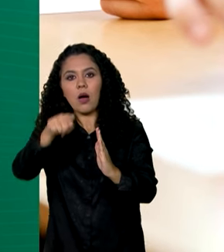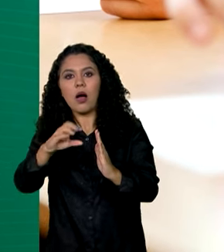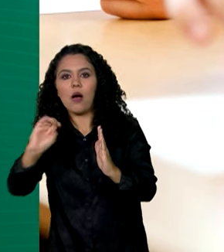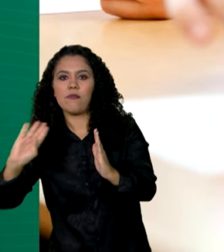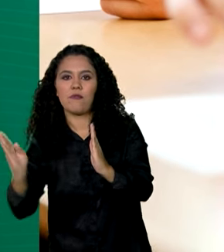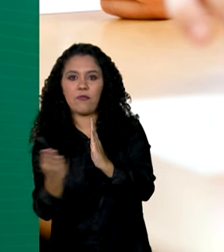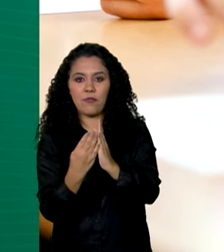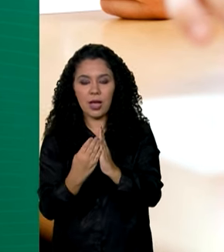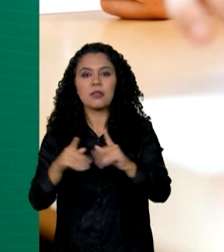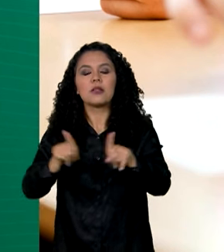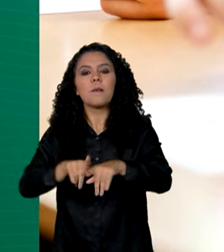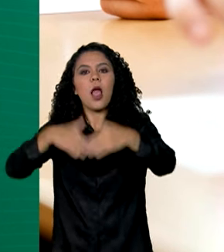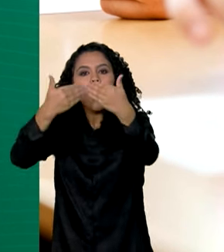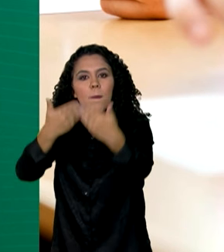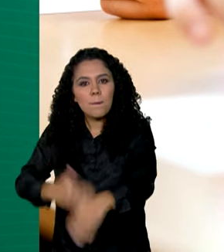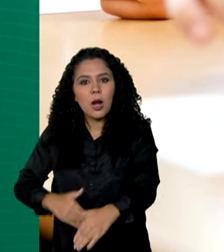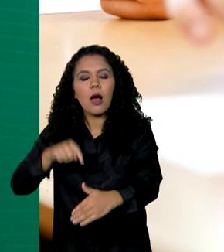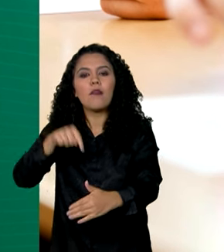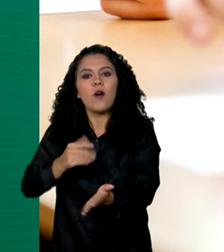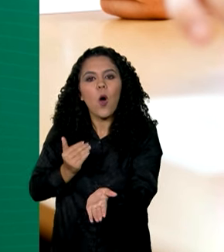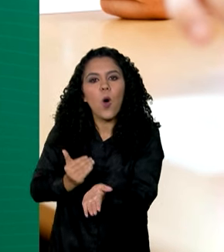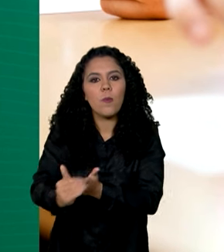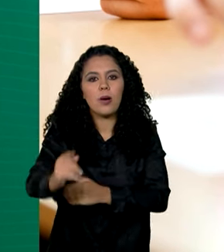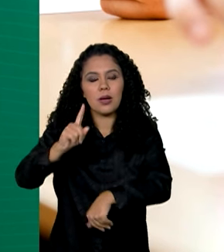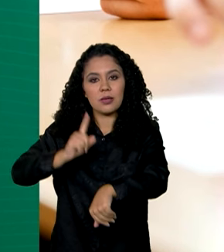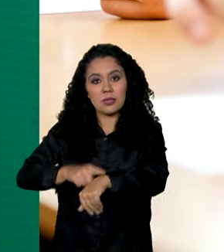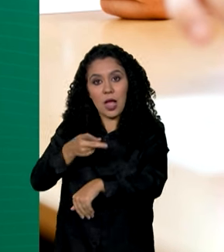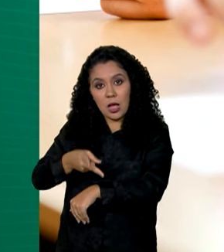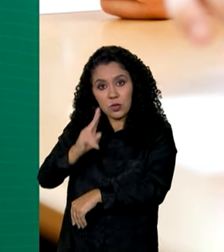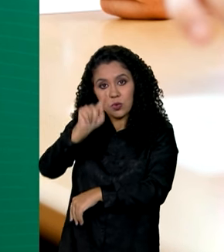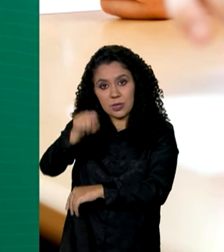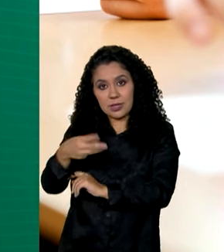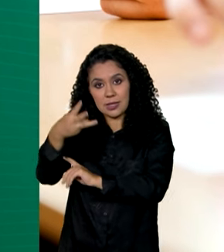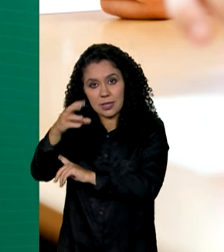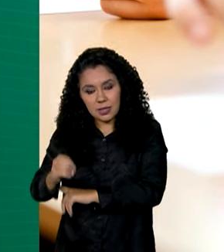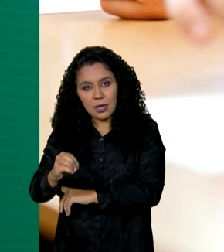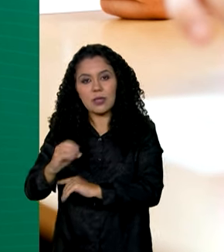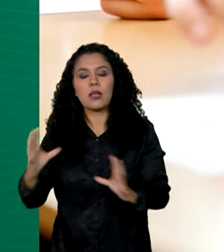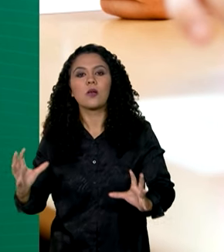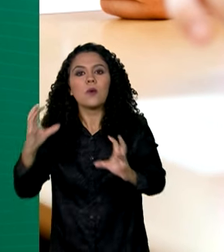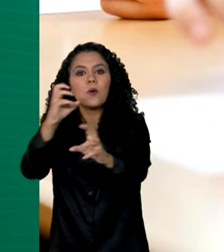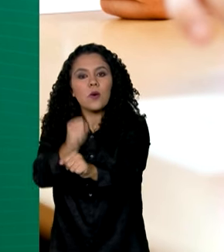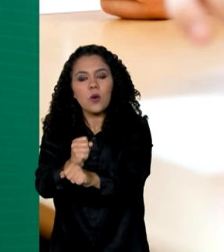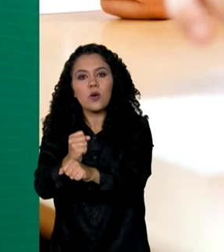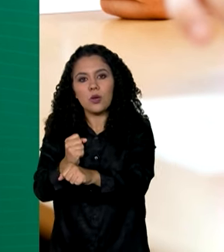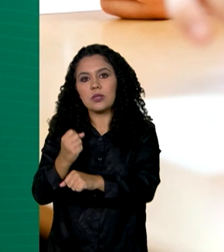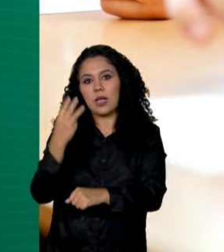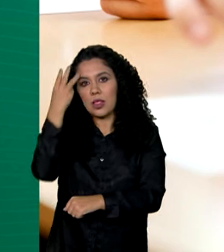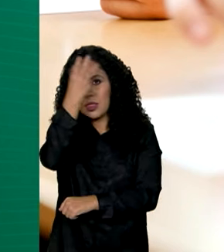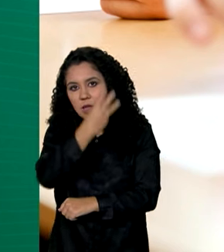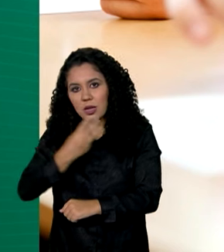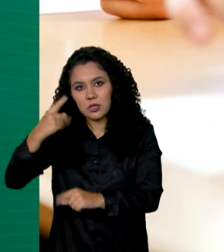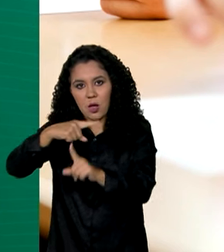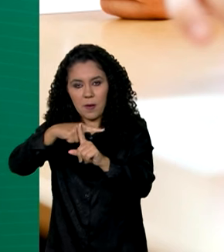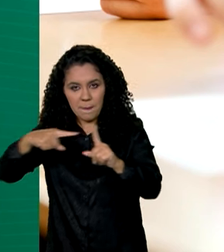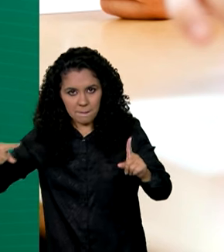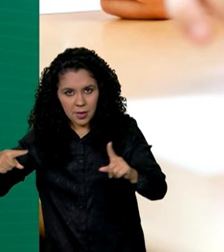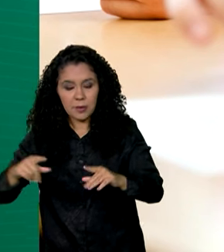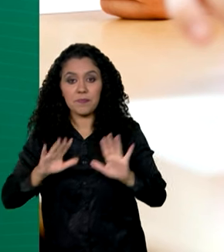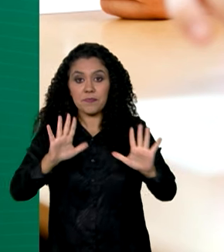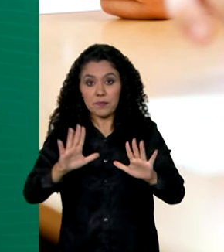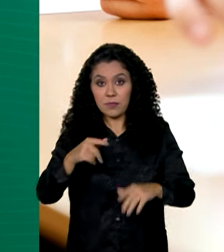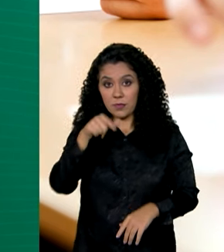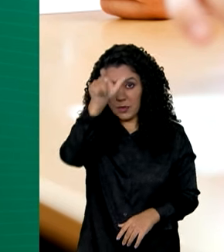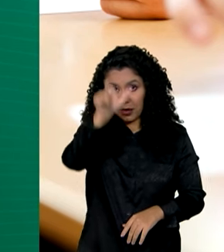início da aplicação da prova será às 14h30, com duração de 3h30. Ao sair,